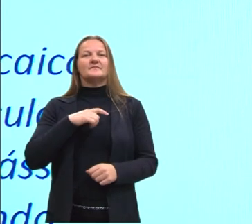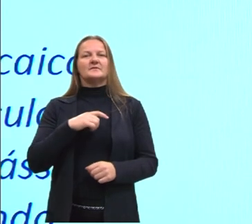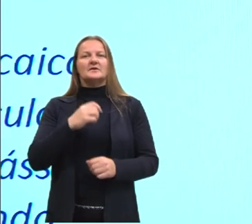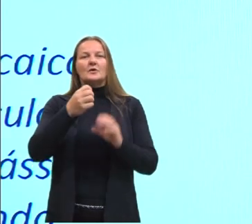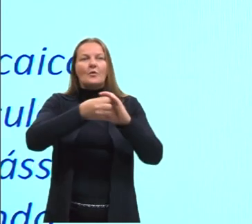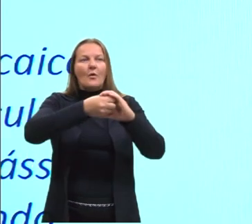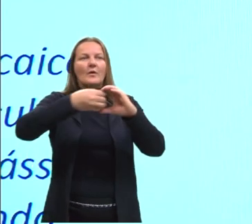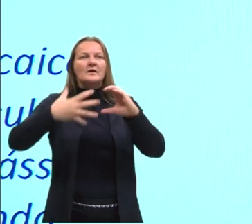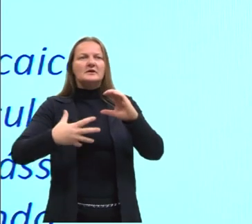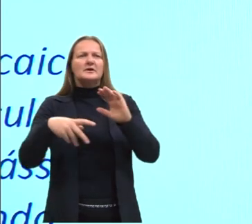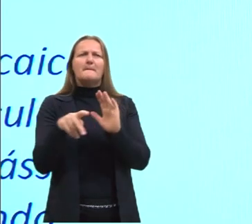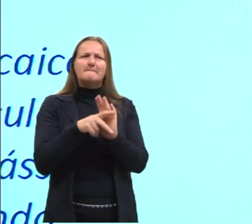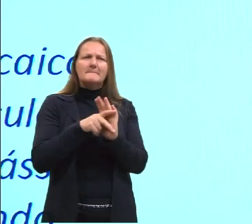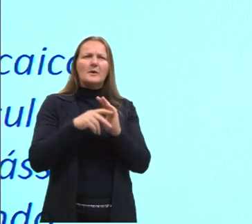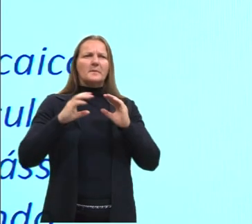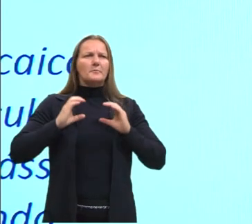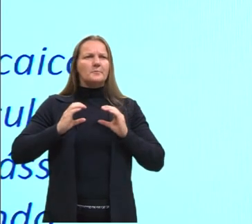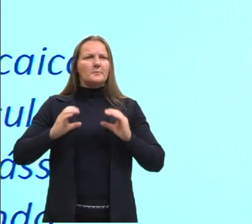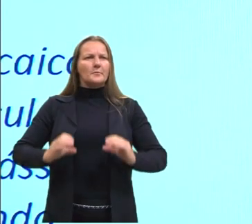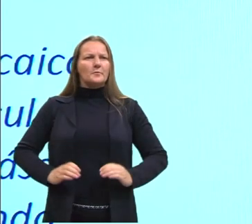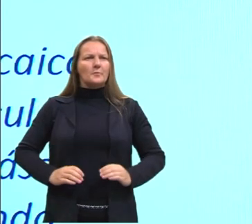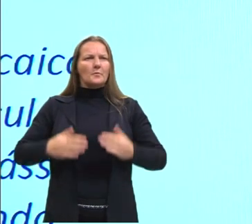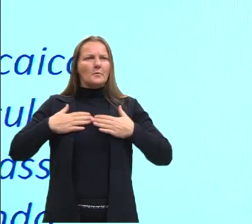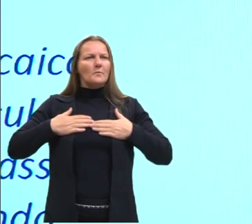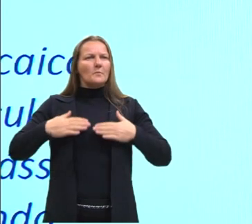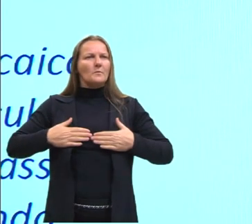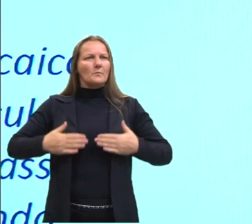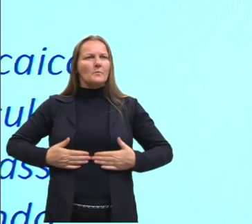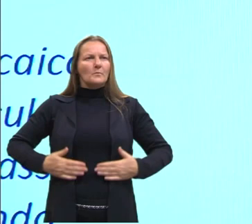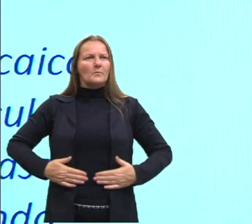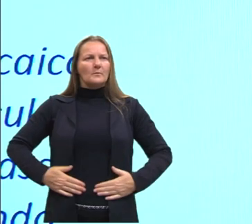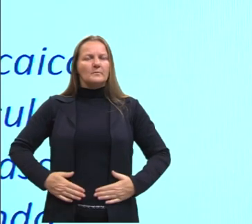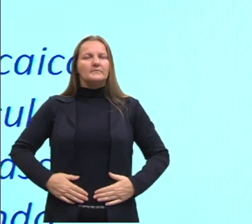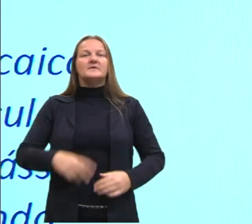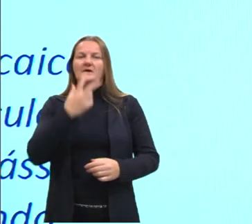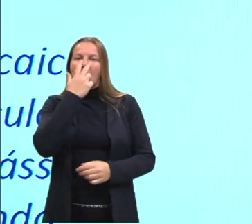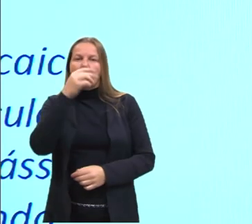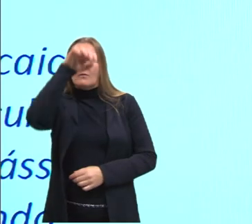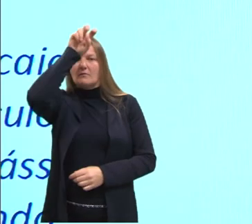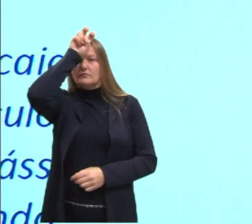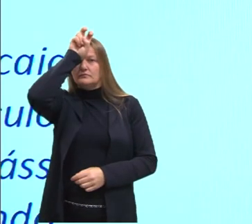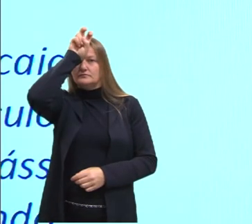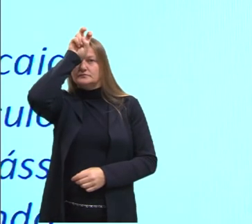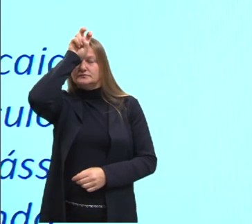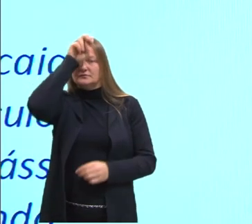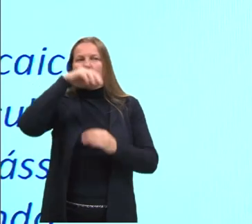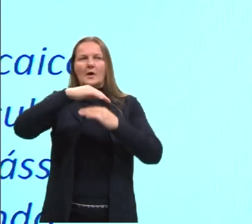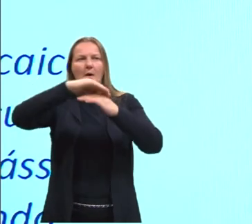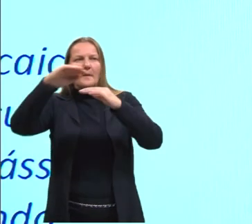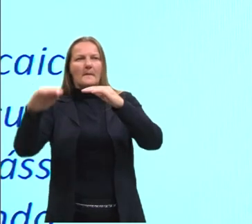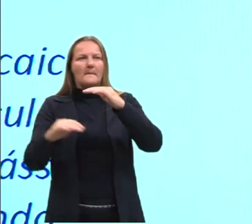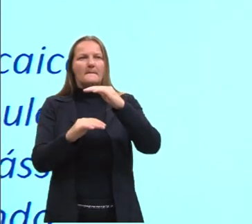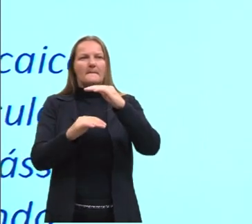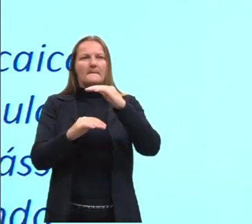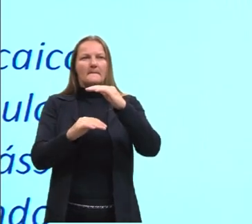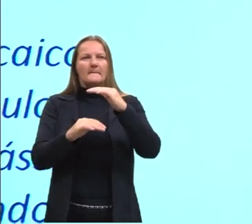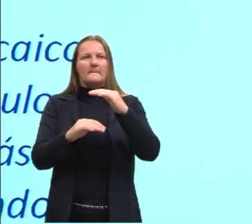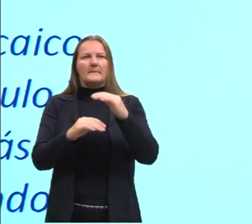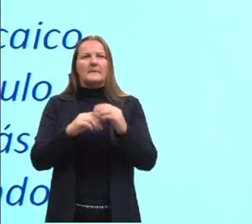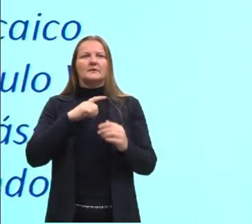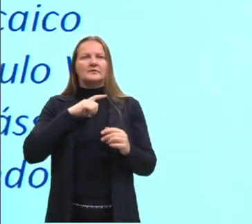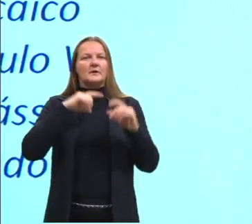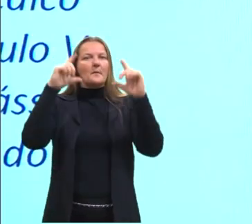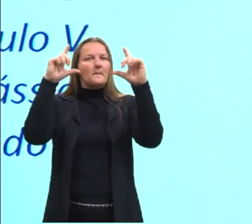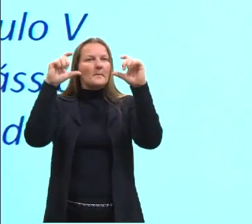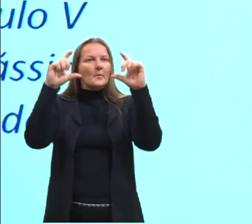característica ali das esculturas que nós conhecemos lá no Egito. Logo abaixo, nós temos um outro